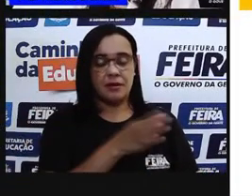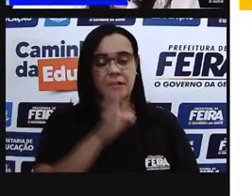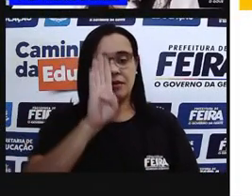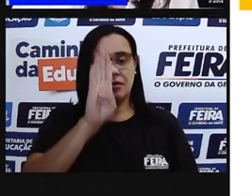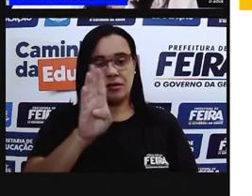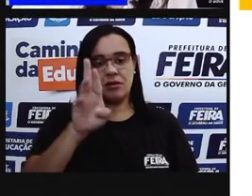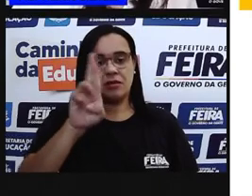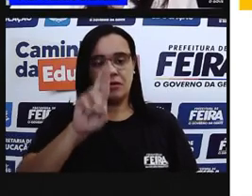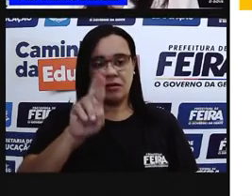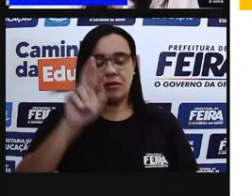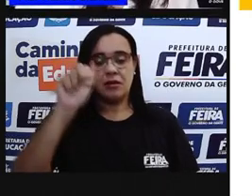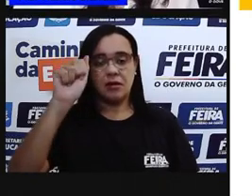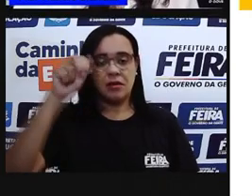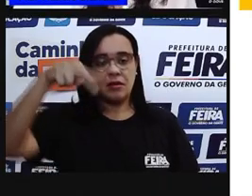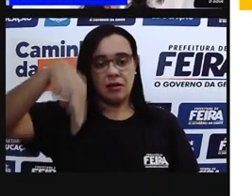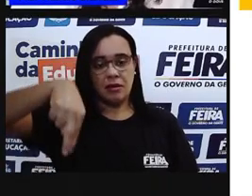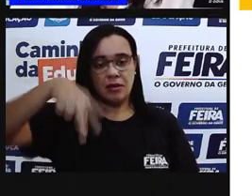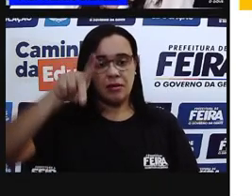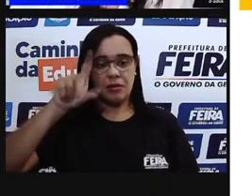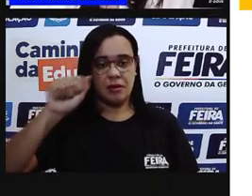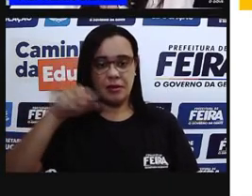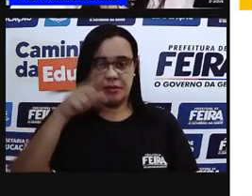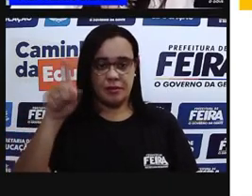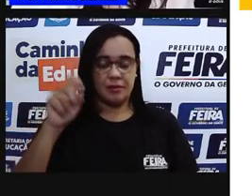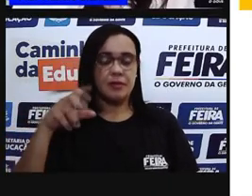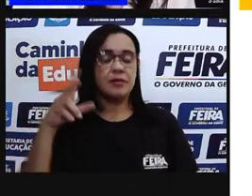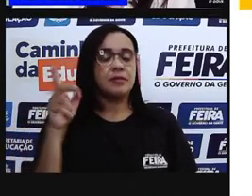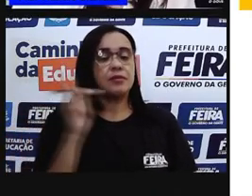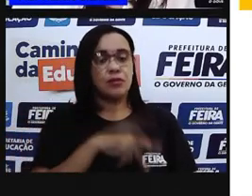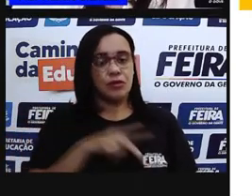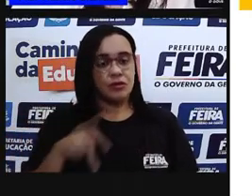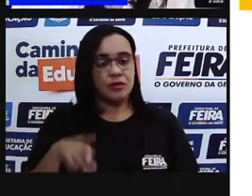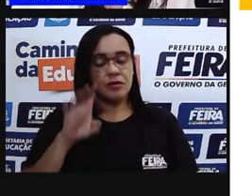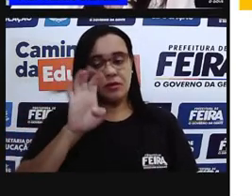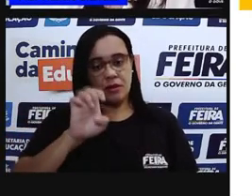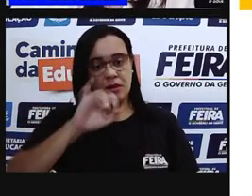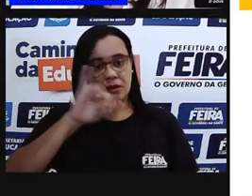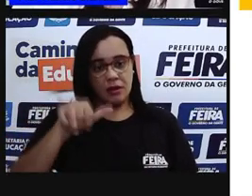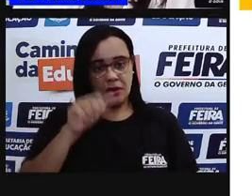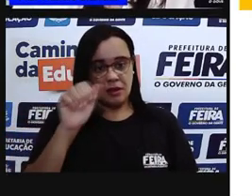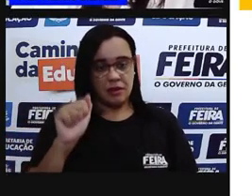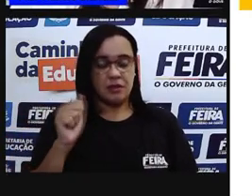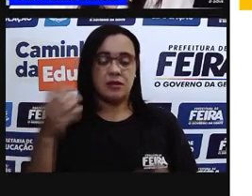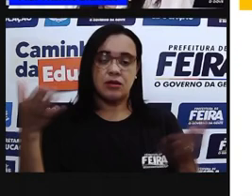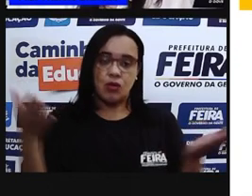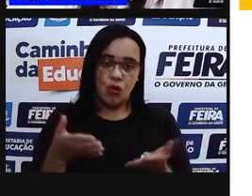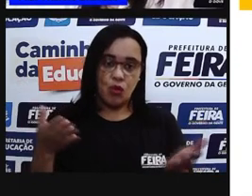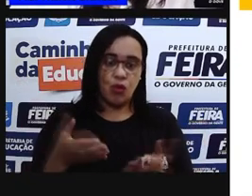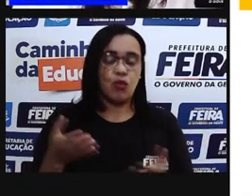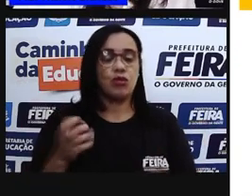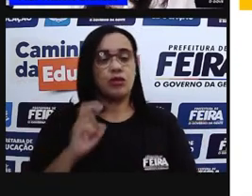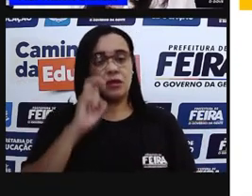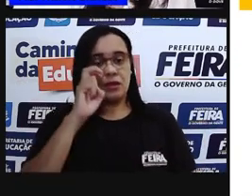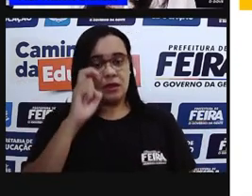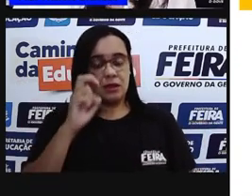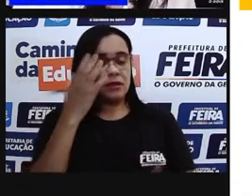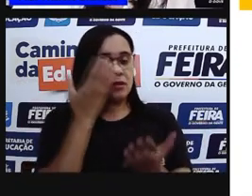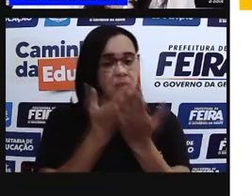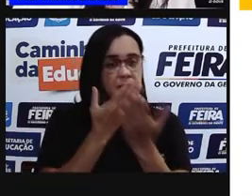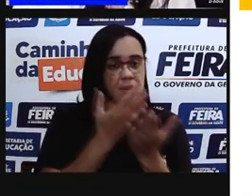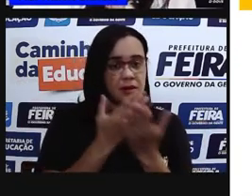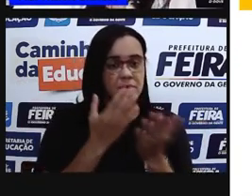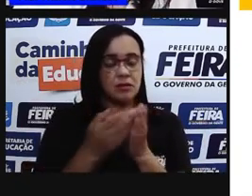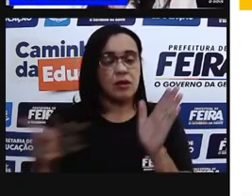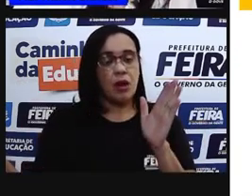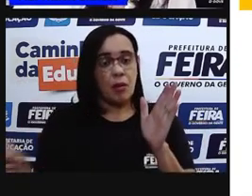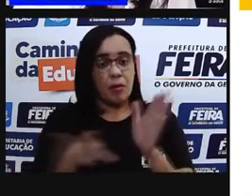Hoje nossa aula, nossa quinta aula, ela é uma aula específica para os alunos do estágio